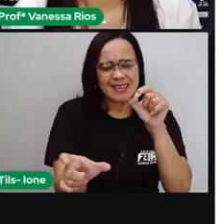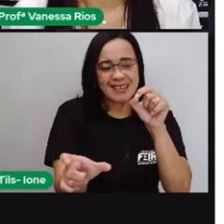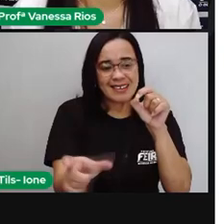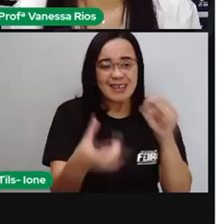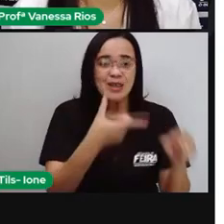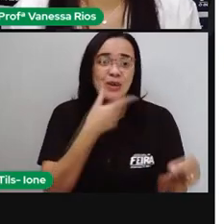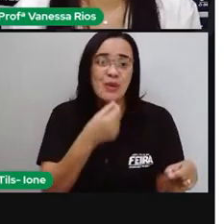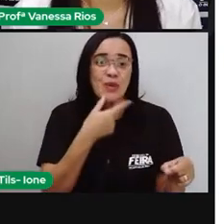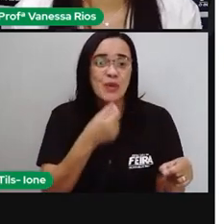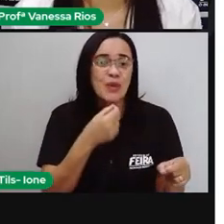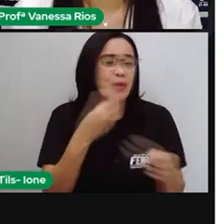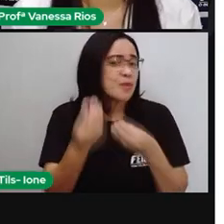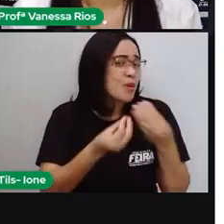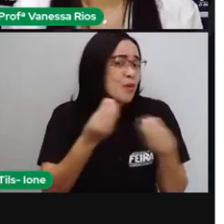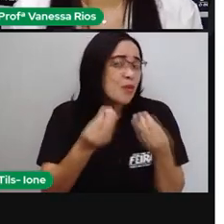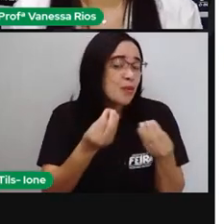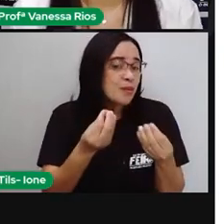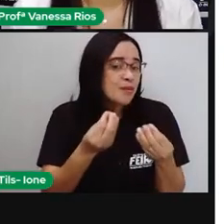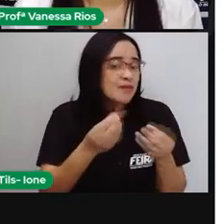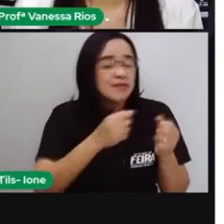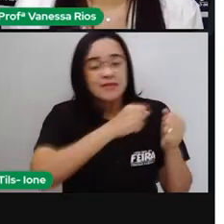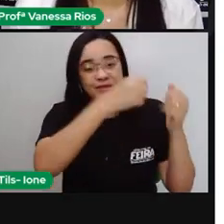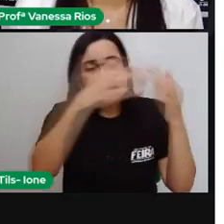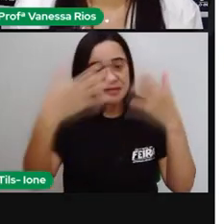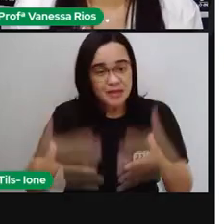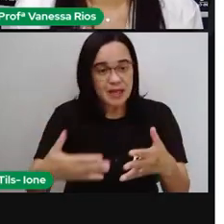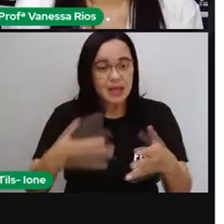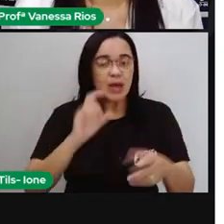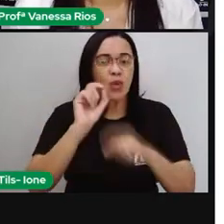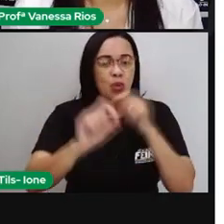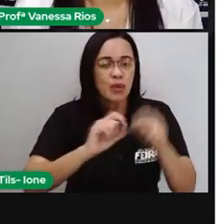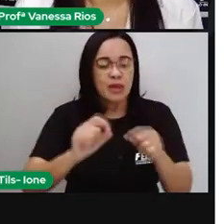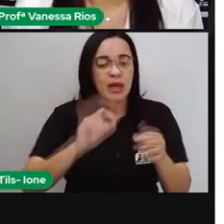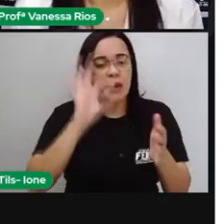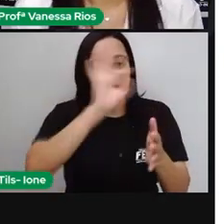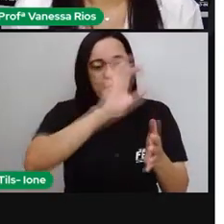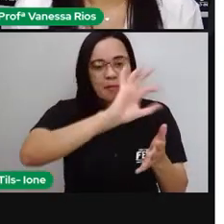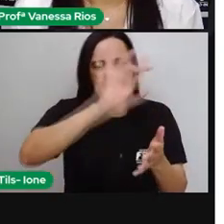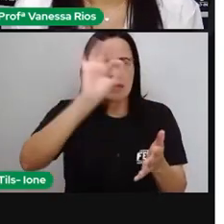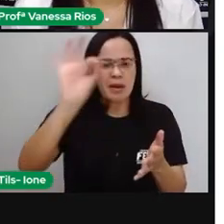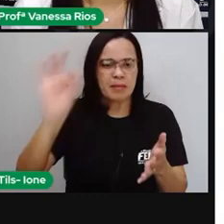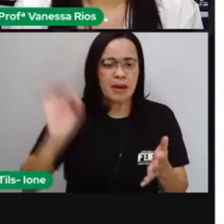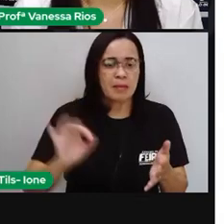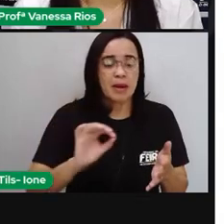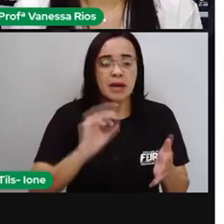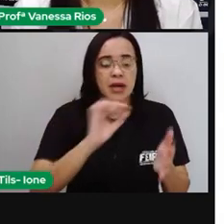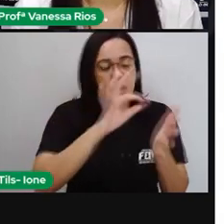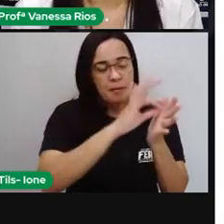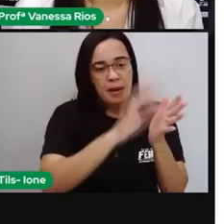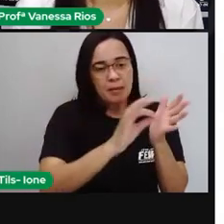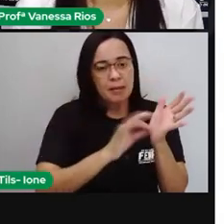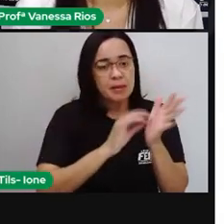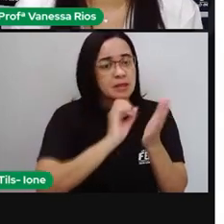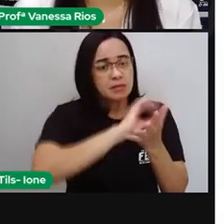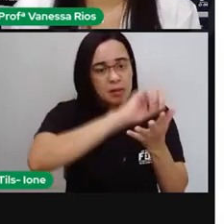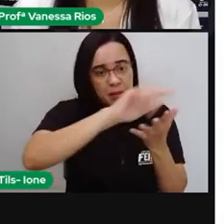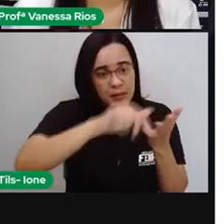apresentar aqui alguns pontos, né, de acontecimentos, de ações que foram aí sendo realizadas